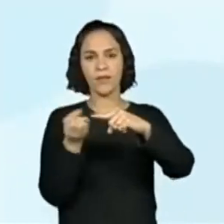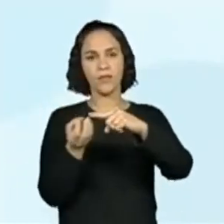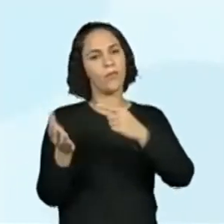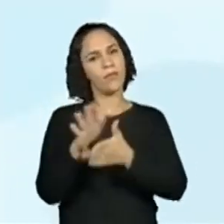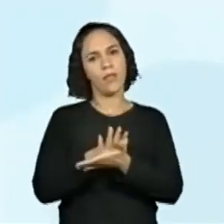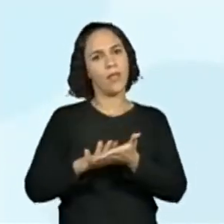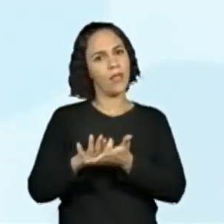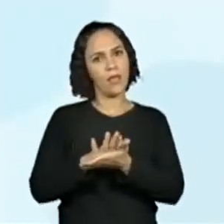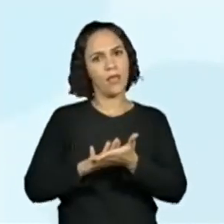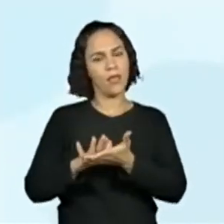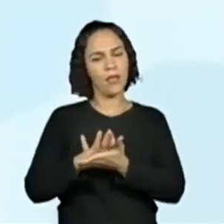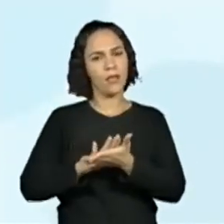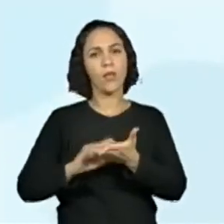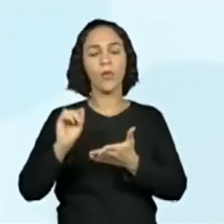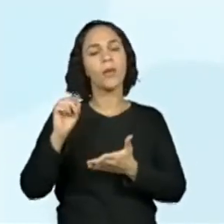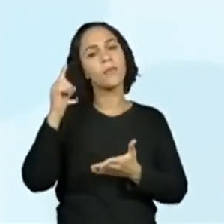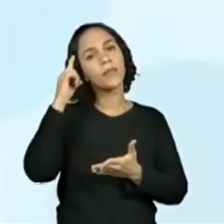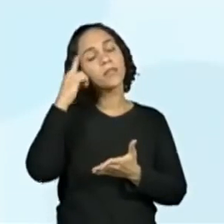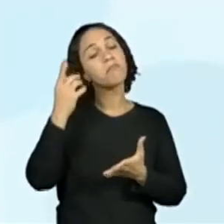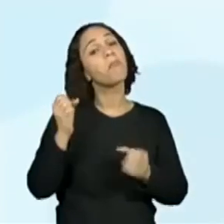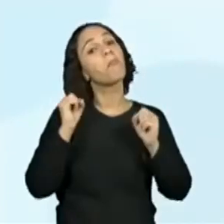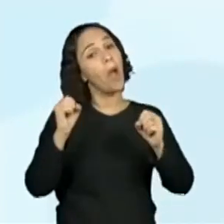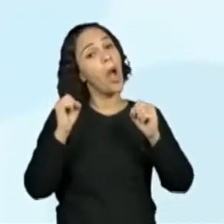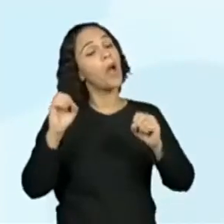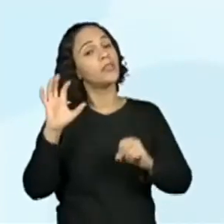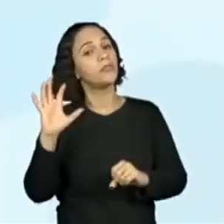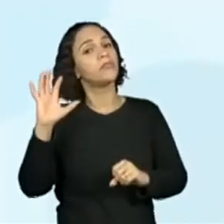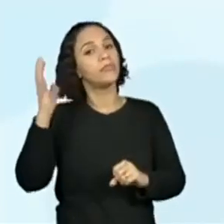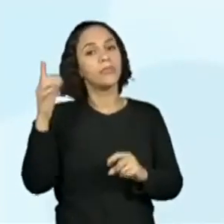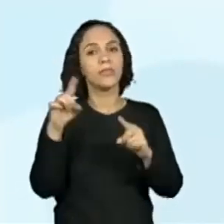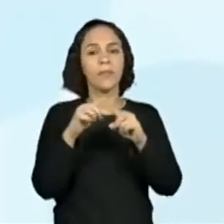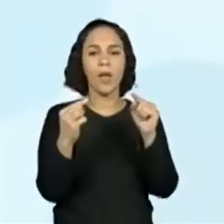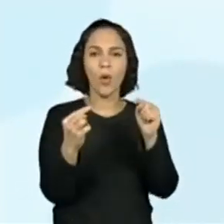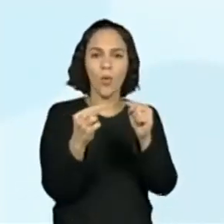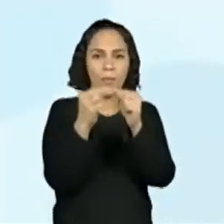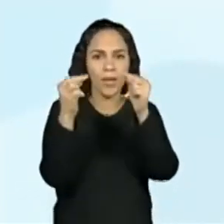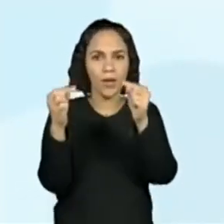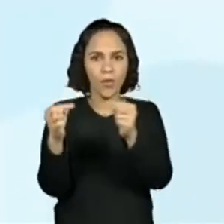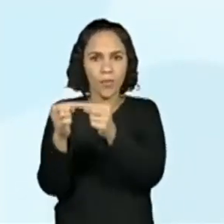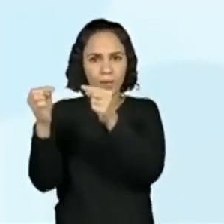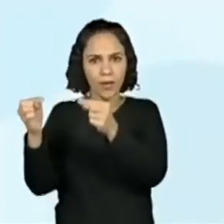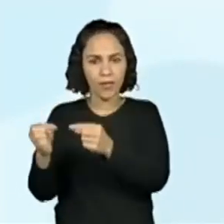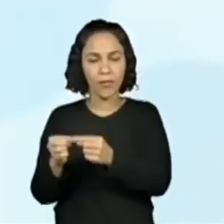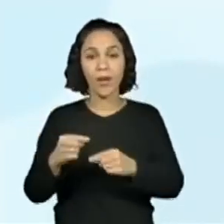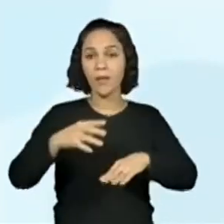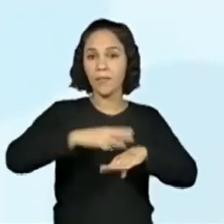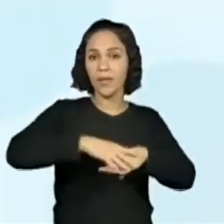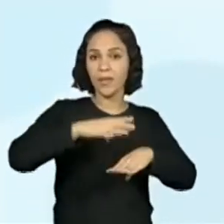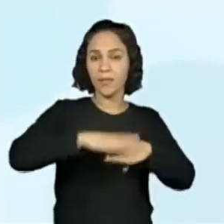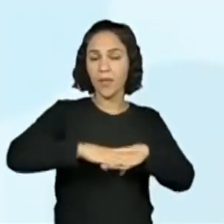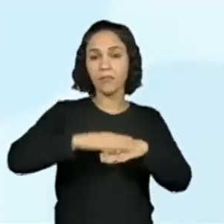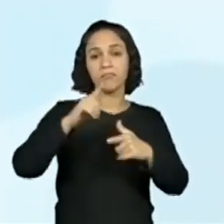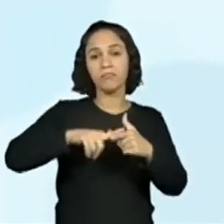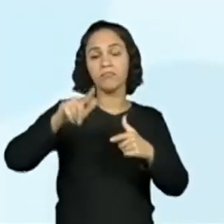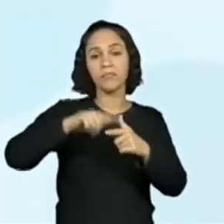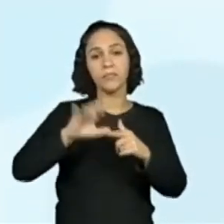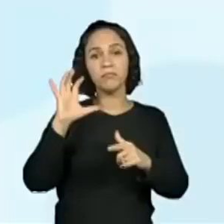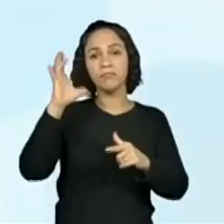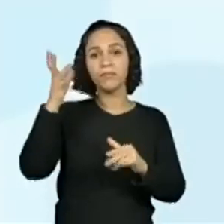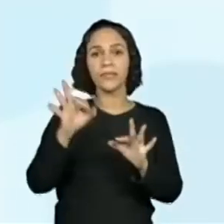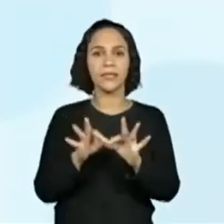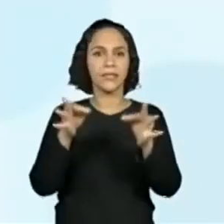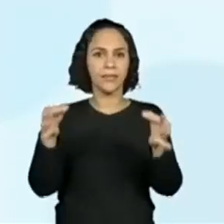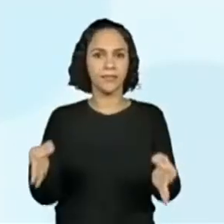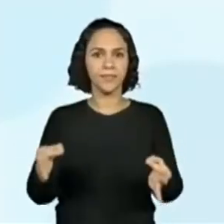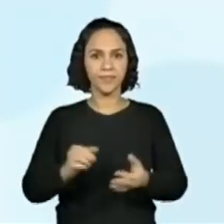explorando a ideia de probabilidade e combinatória em situações, problemas simples. Então,